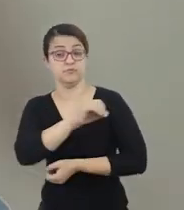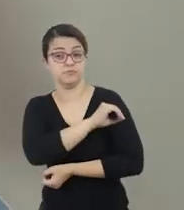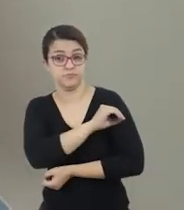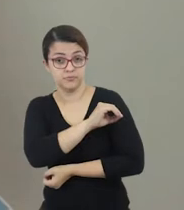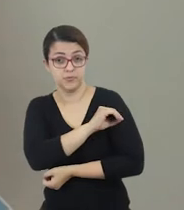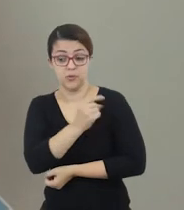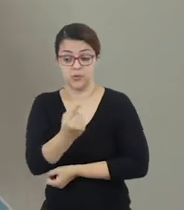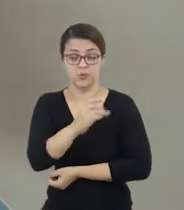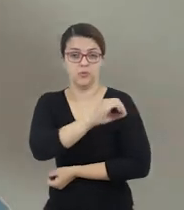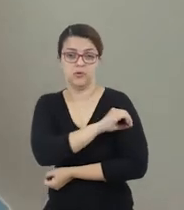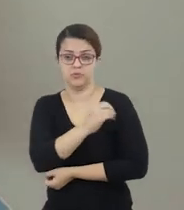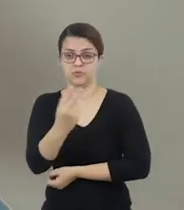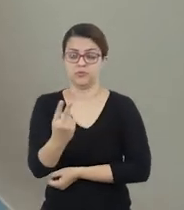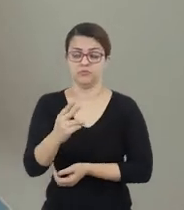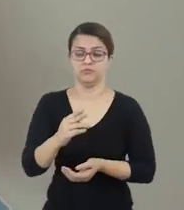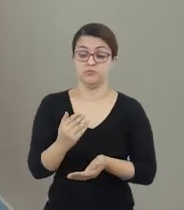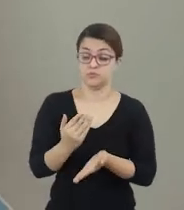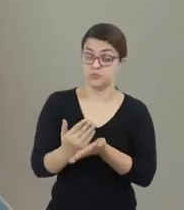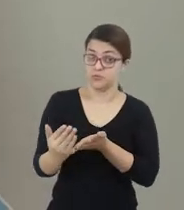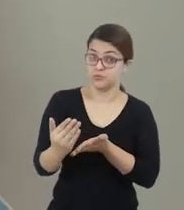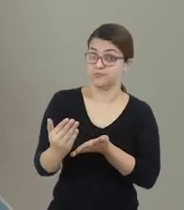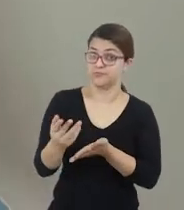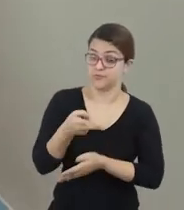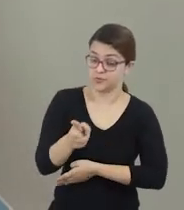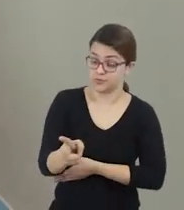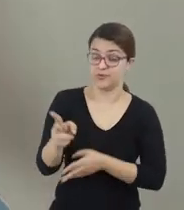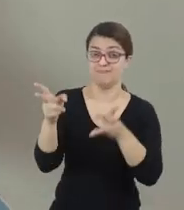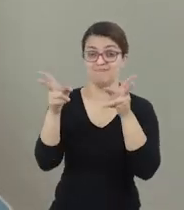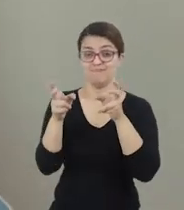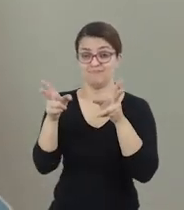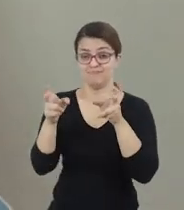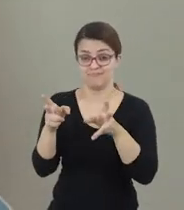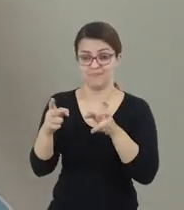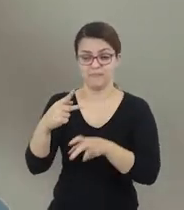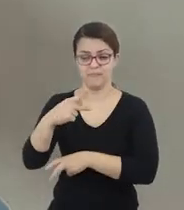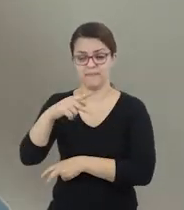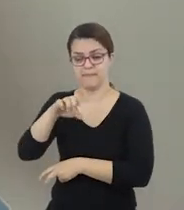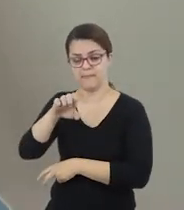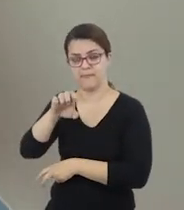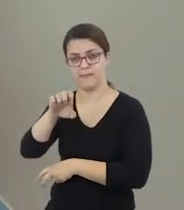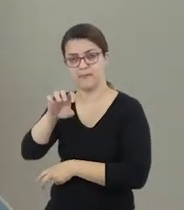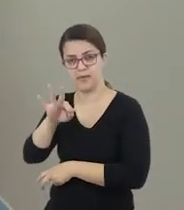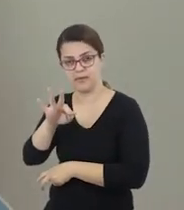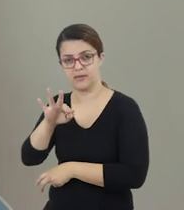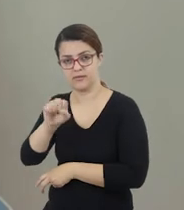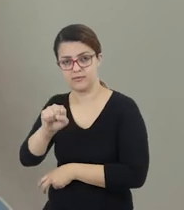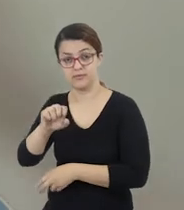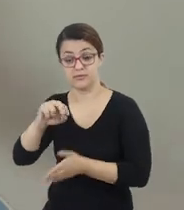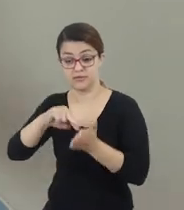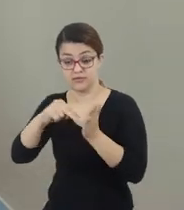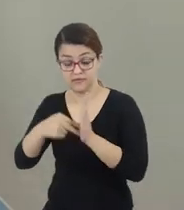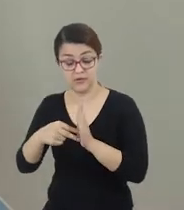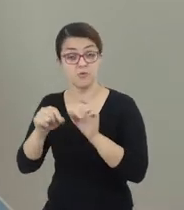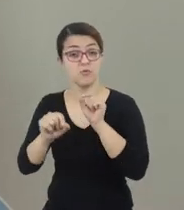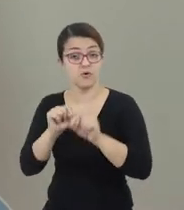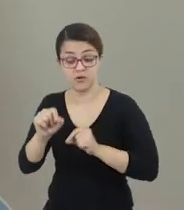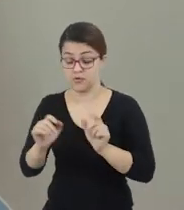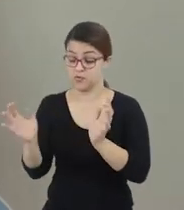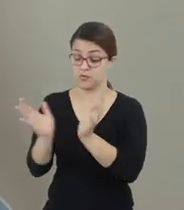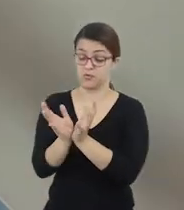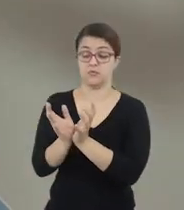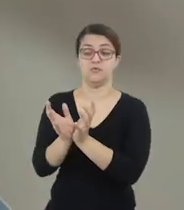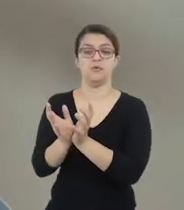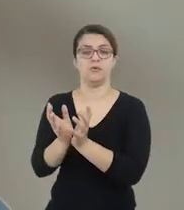1 e do pré 2, vamos continuar com o tema dos pets. Para quem não lembra, pets significa animais de